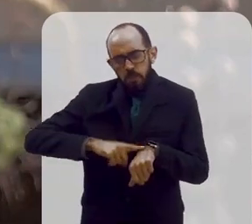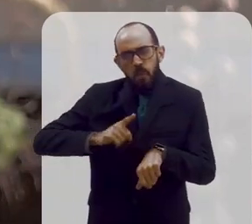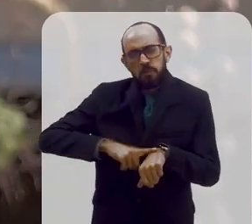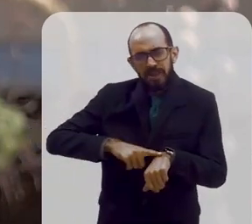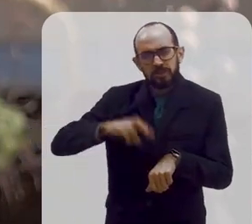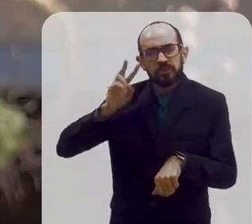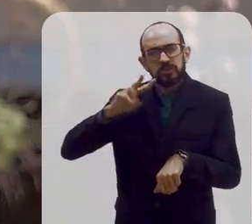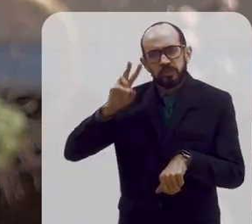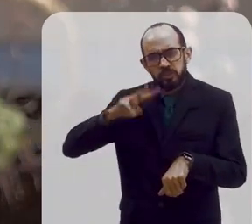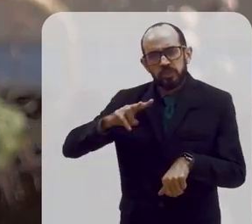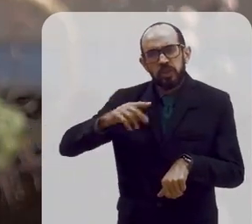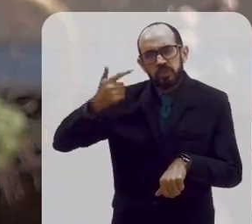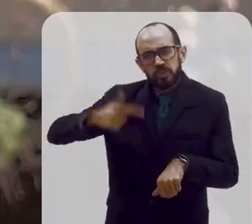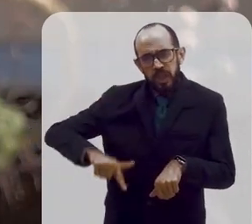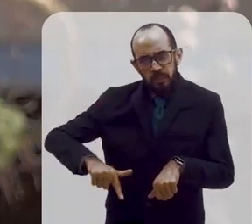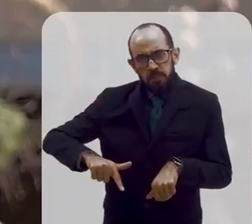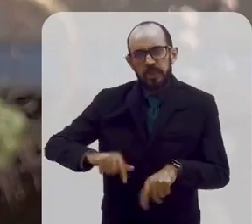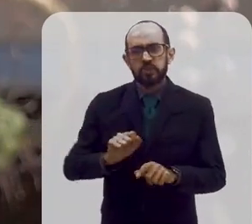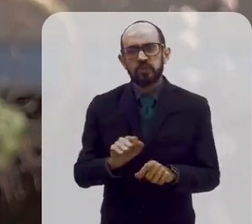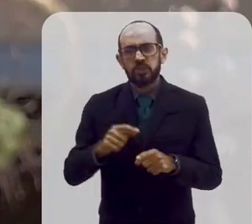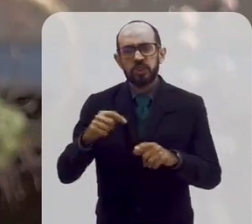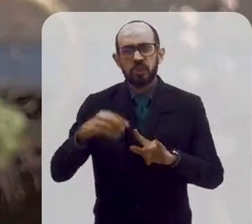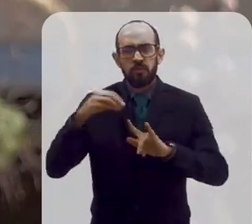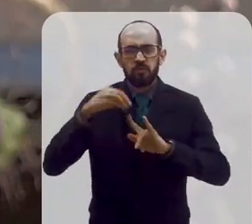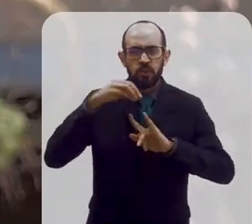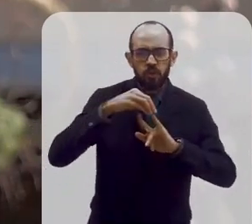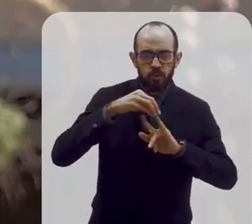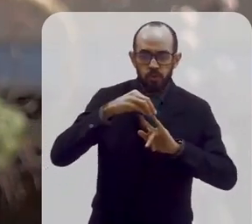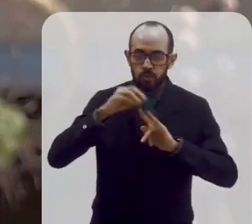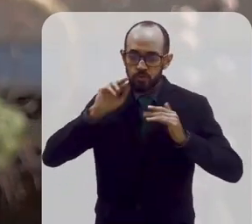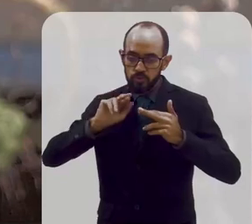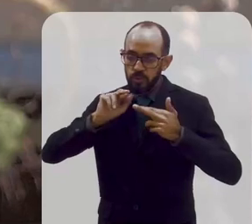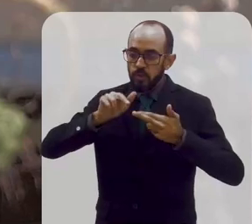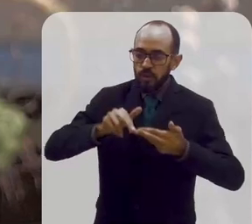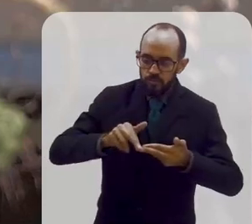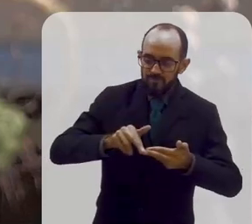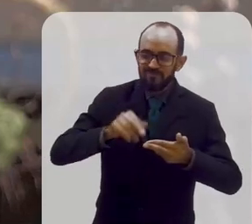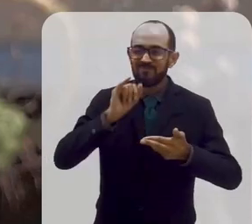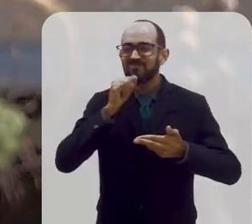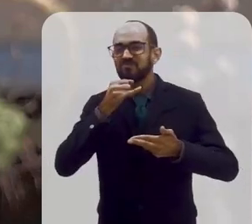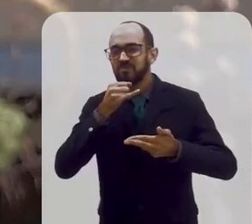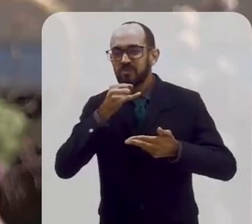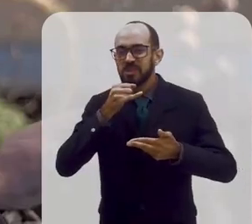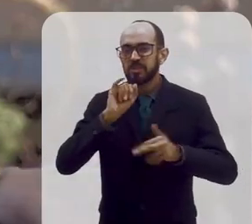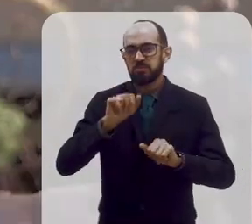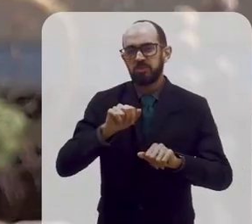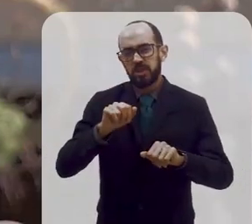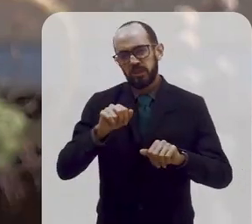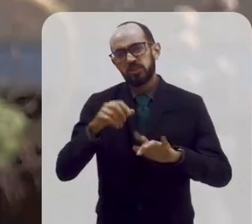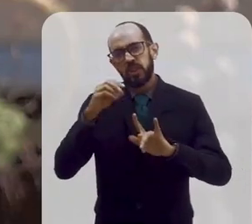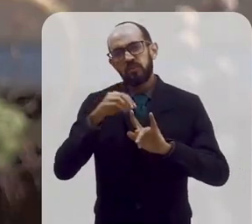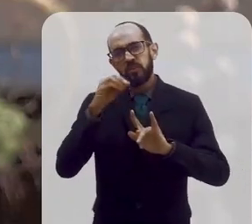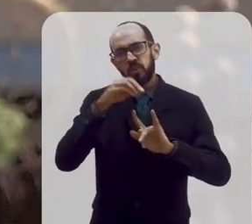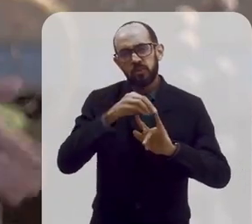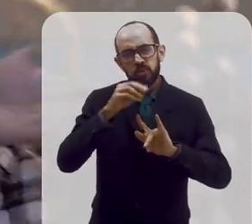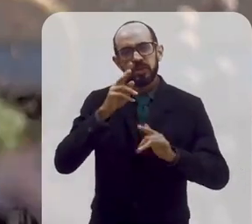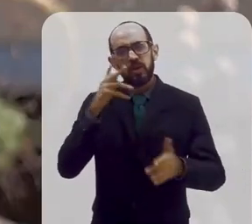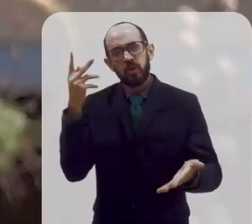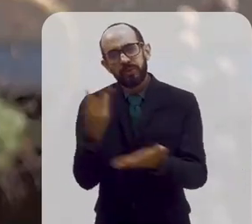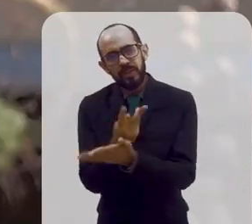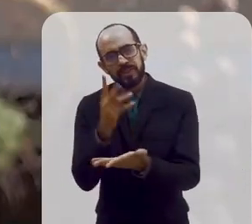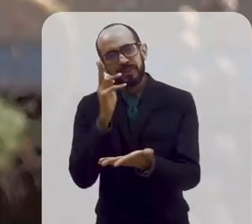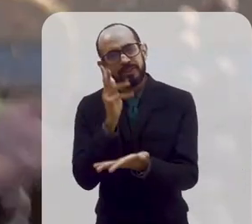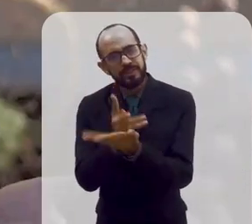história em que instituições como a Fiocruz ganham centralidade. Infelizmente, no caso da Fiocruz, isso acontece